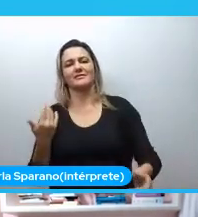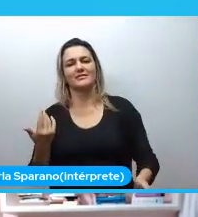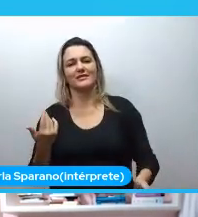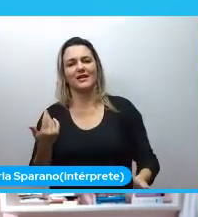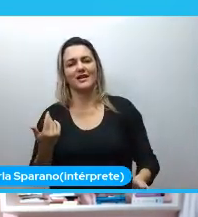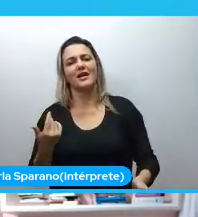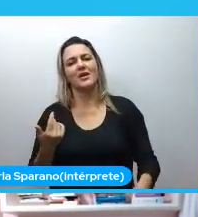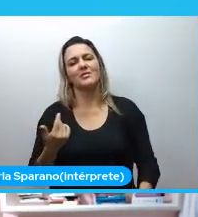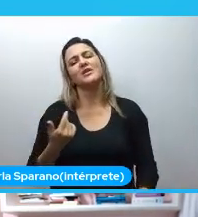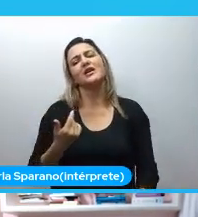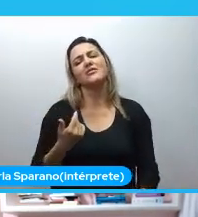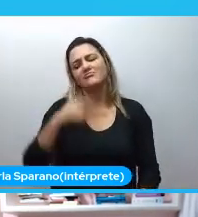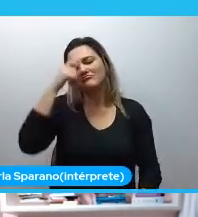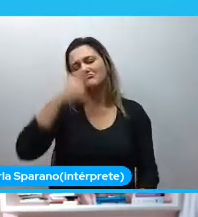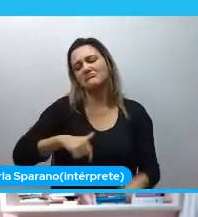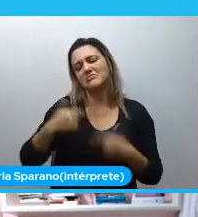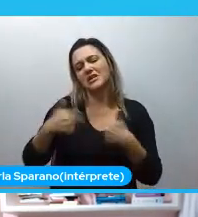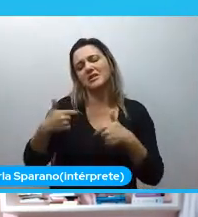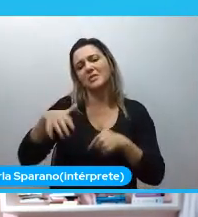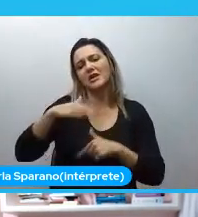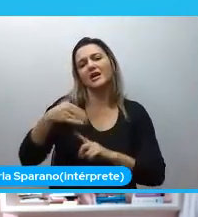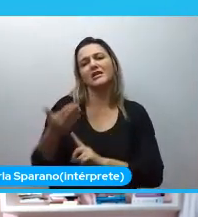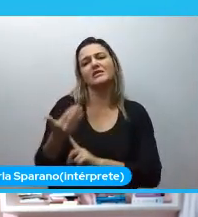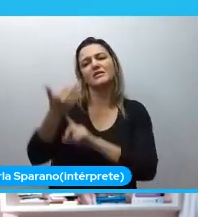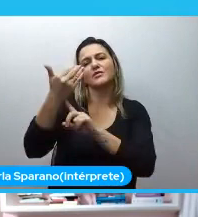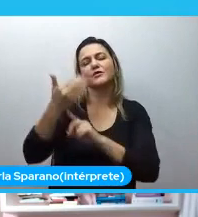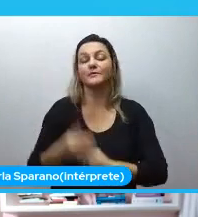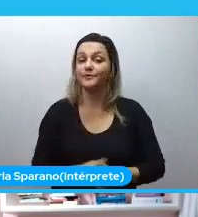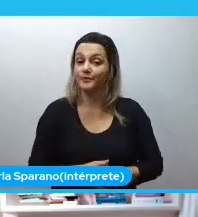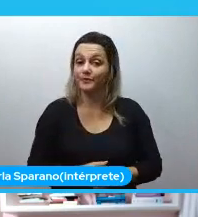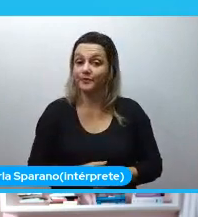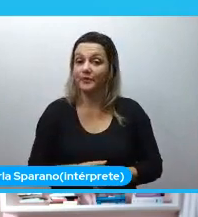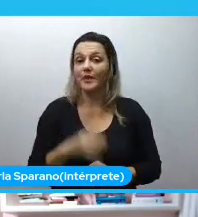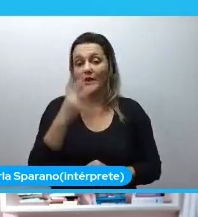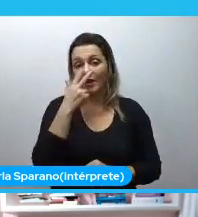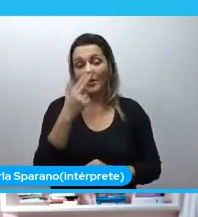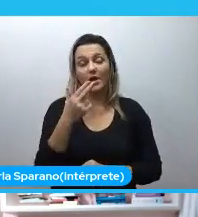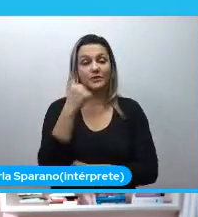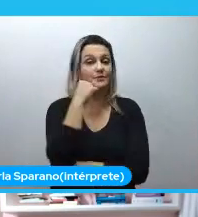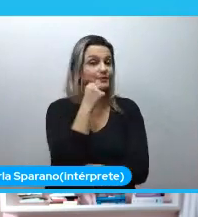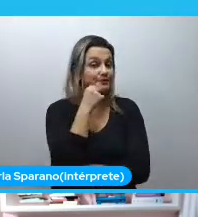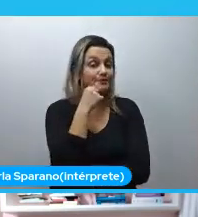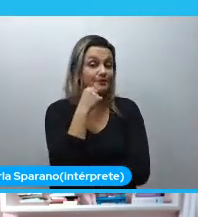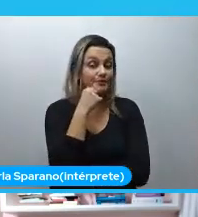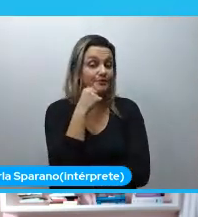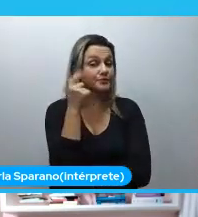ser alguém tecnológicas é e eu acho que é muito legal quando a gente pensa que